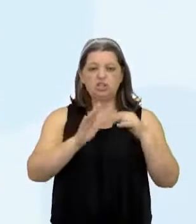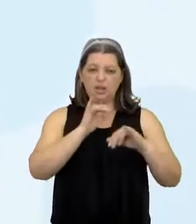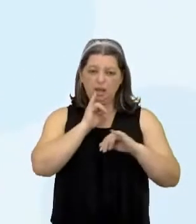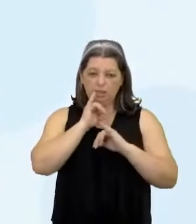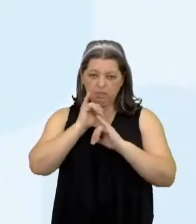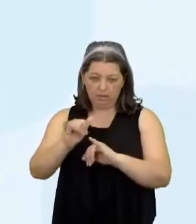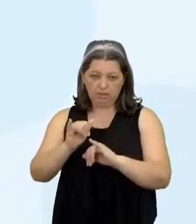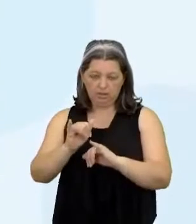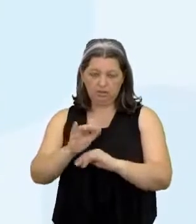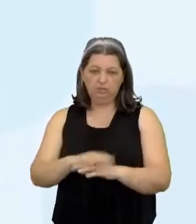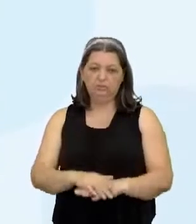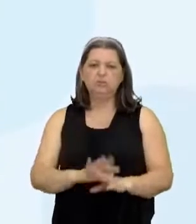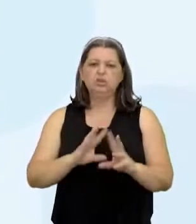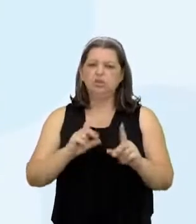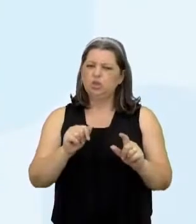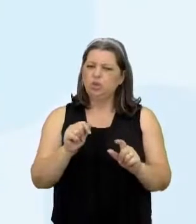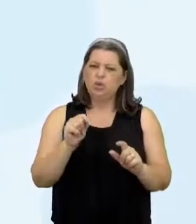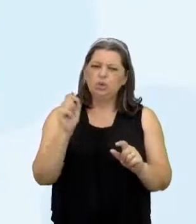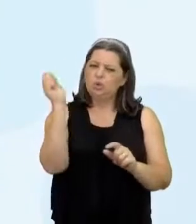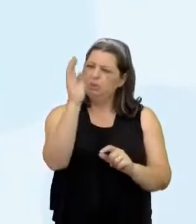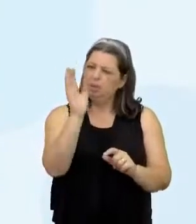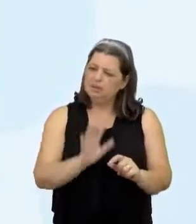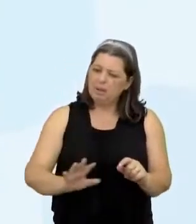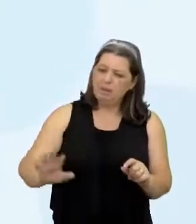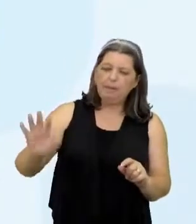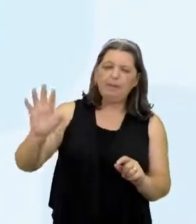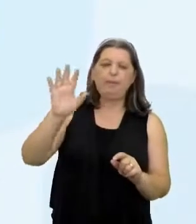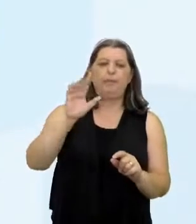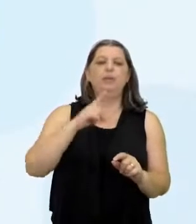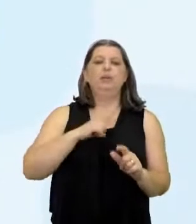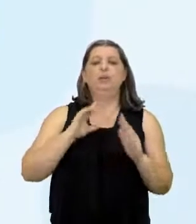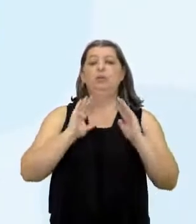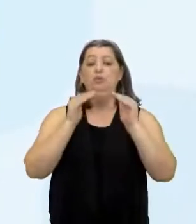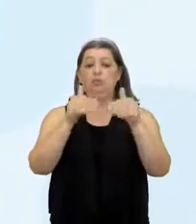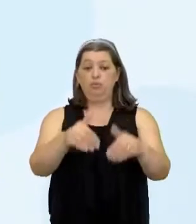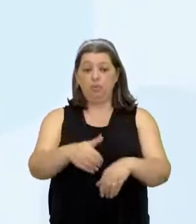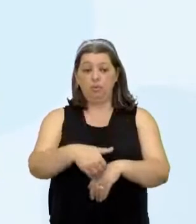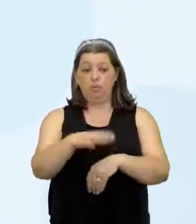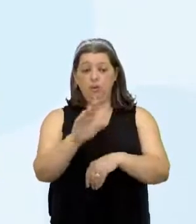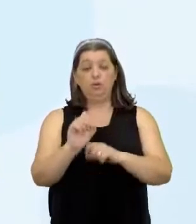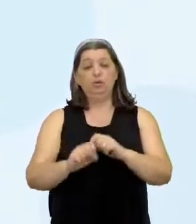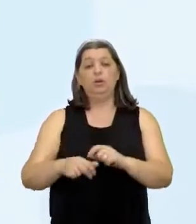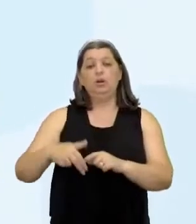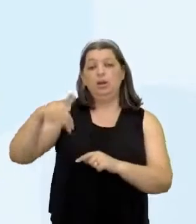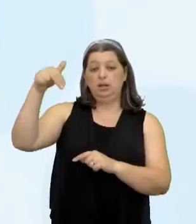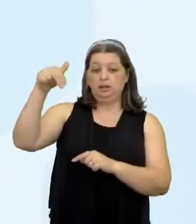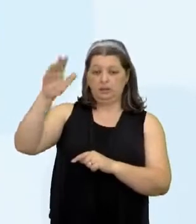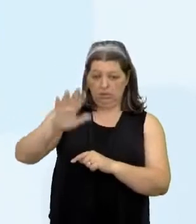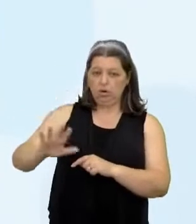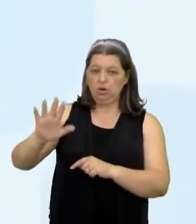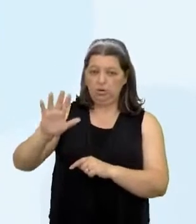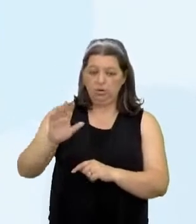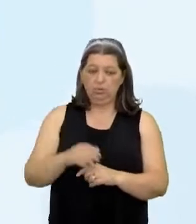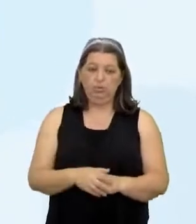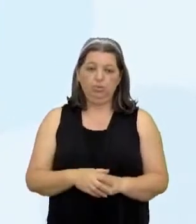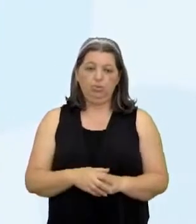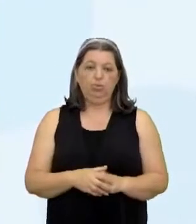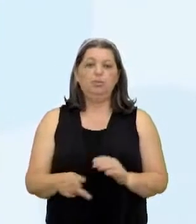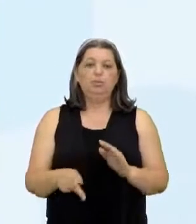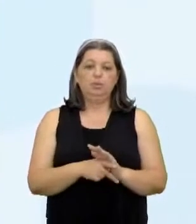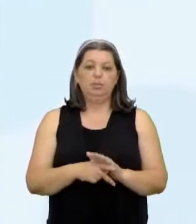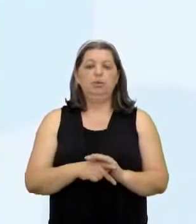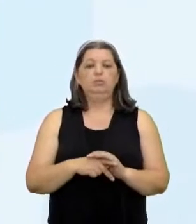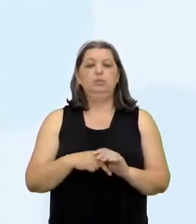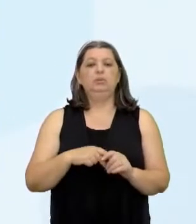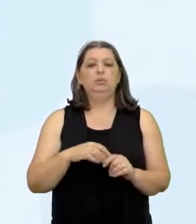Distribuídas por todo o Brasil Tendo lá Um foco maior Na região norte E a região centro-oeste